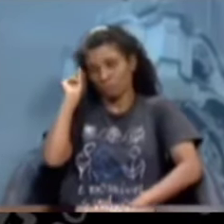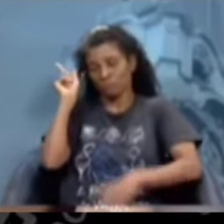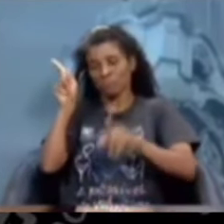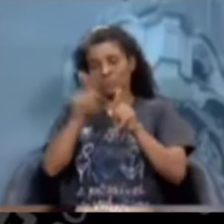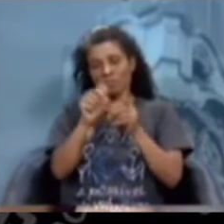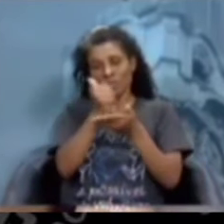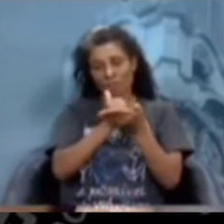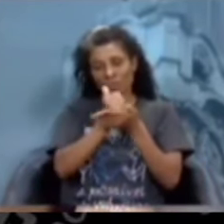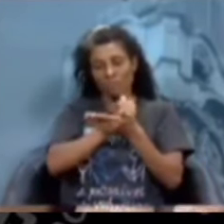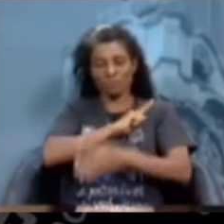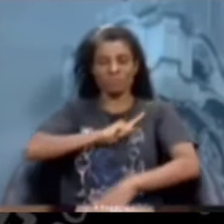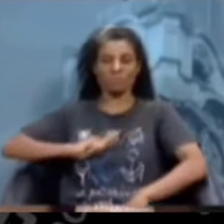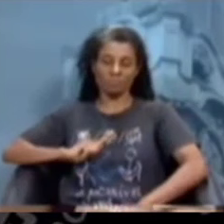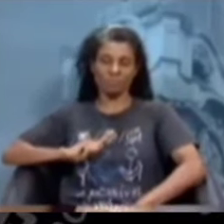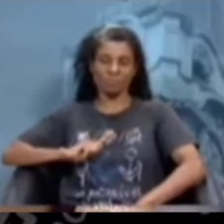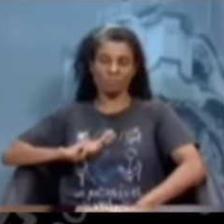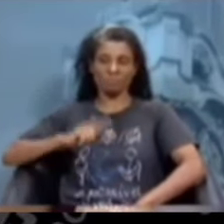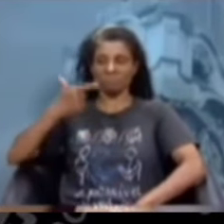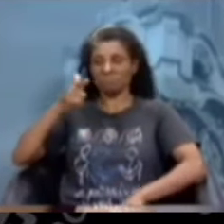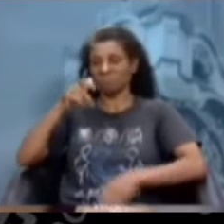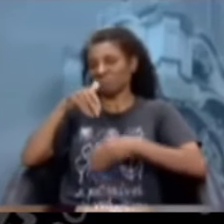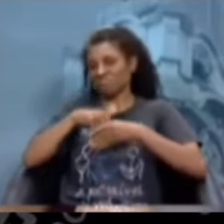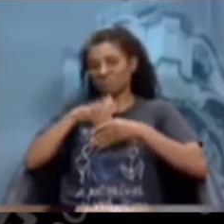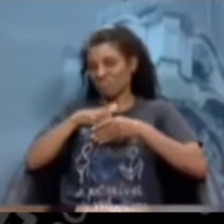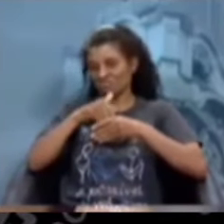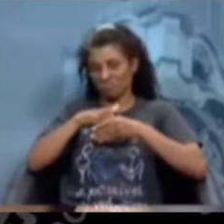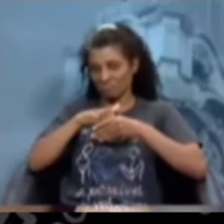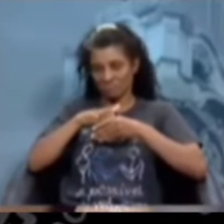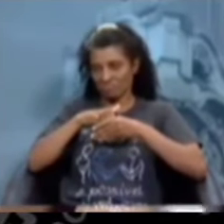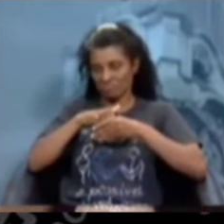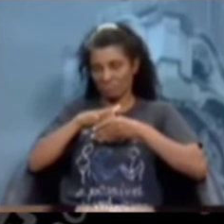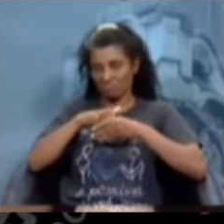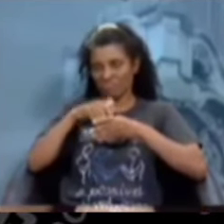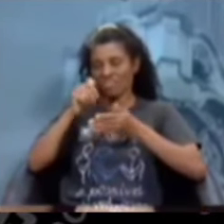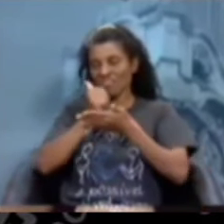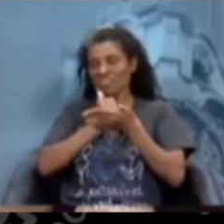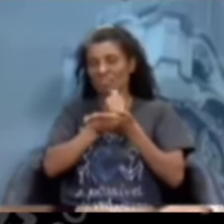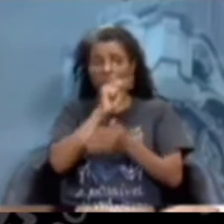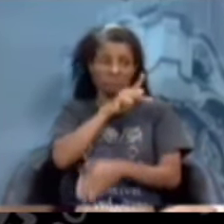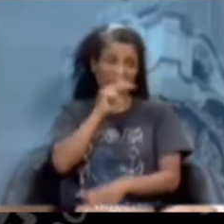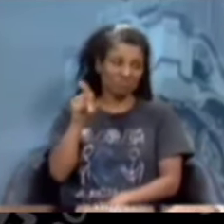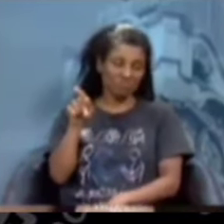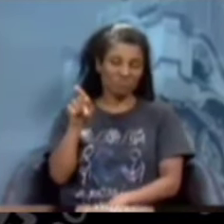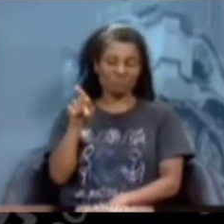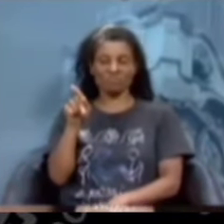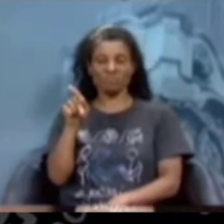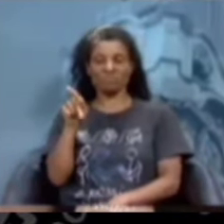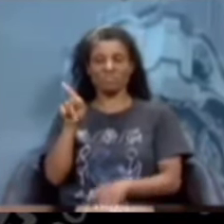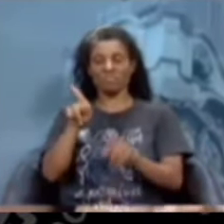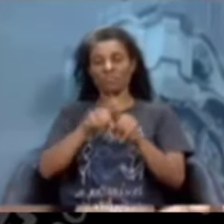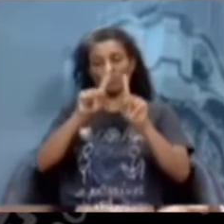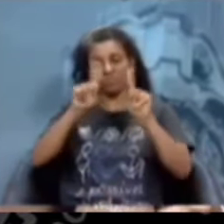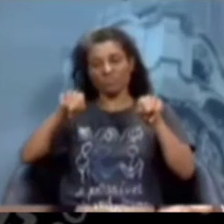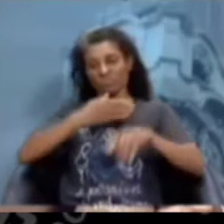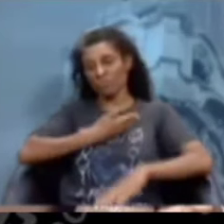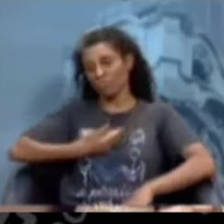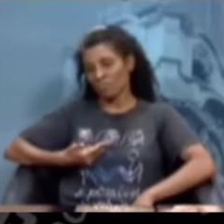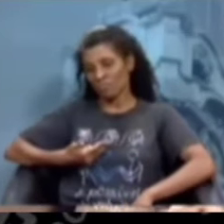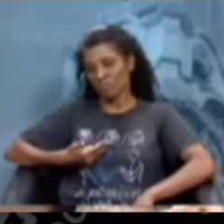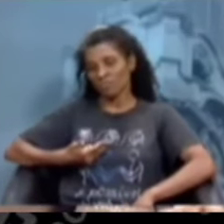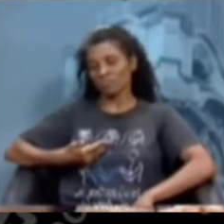governista, não rendem votos, que são basicamente os professores, os servidores públicos,